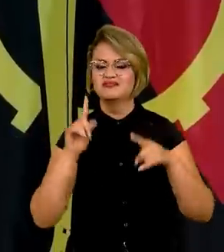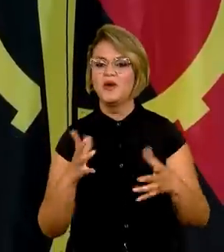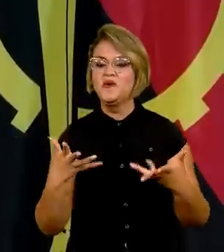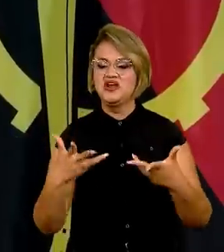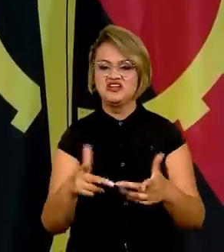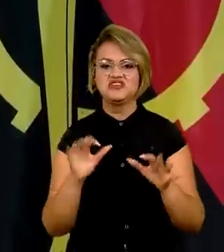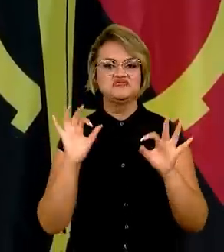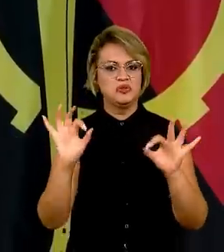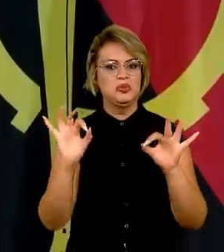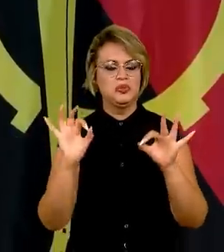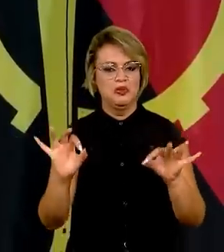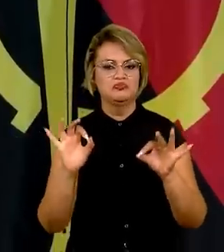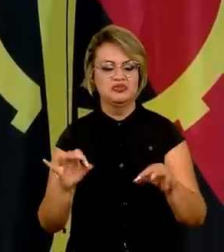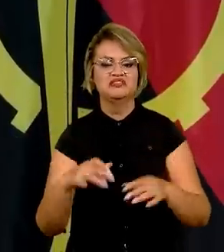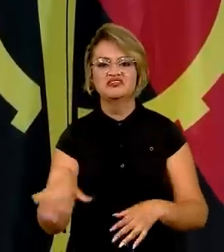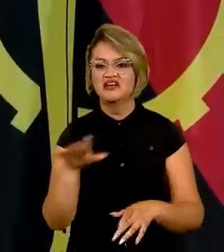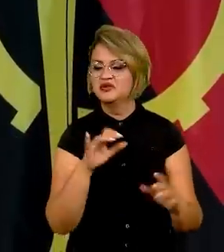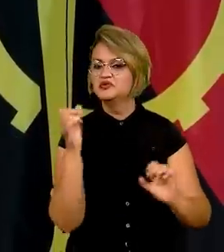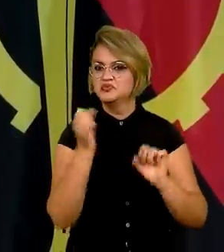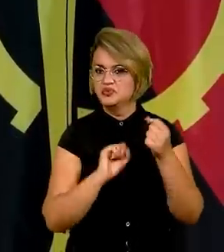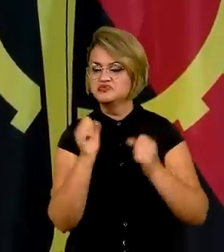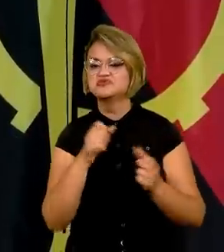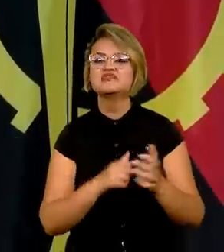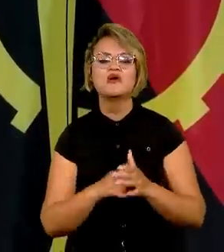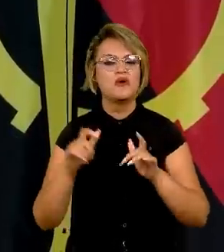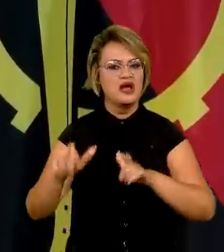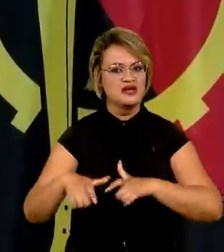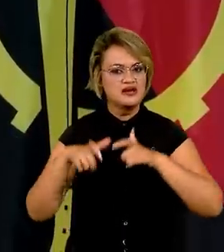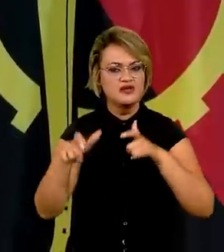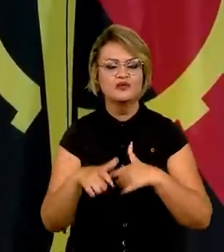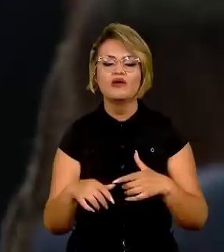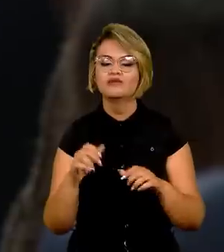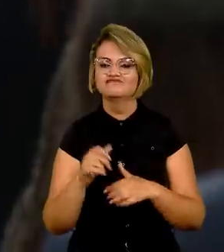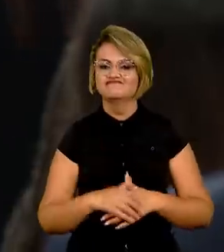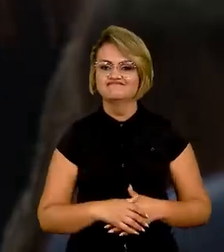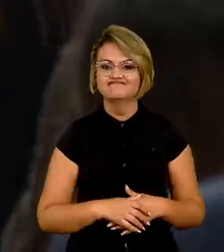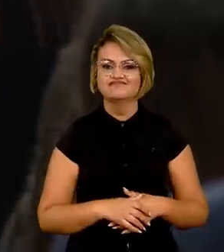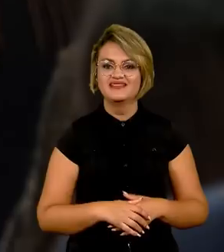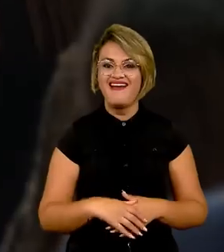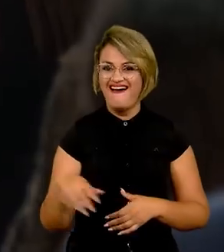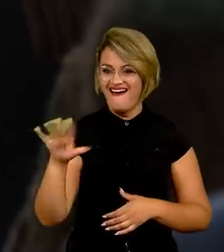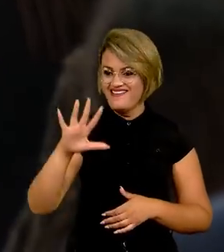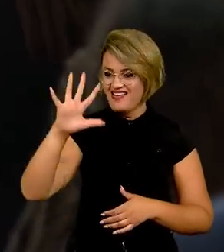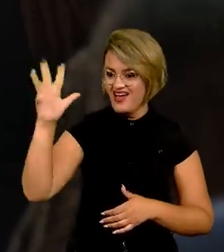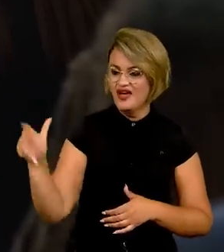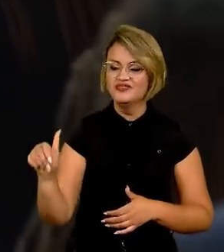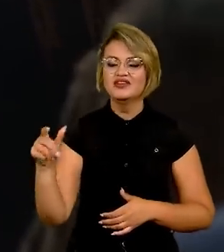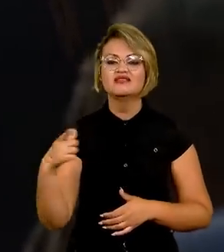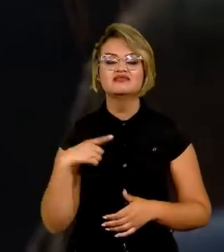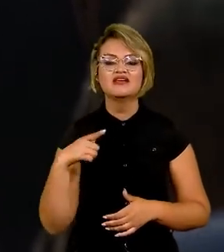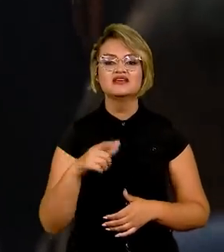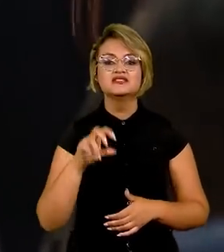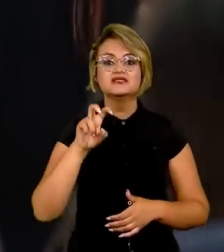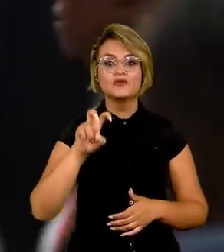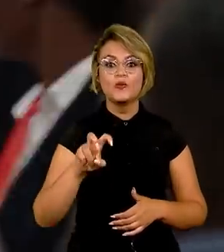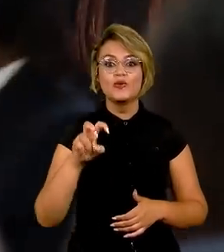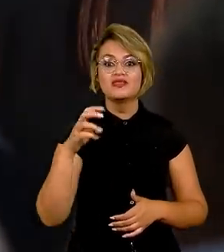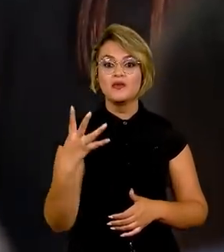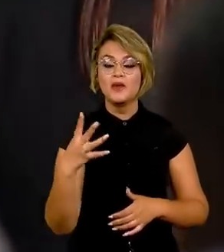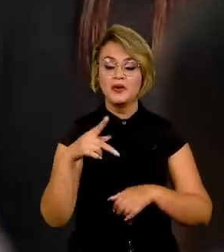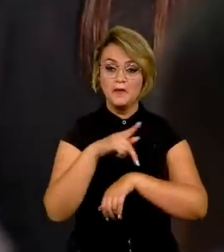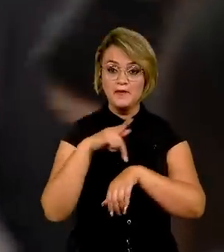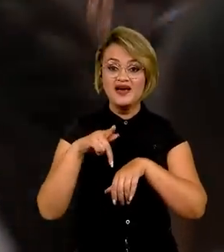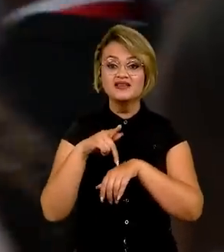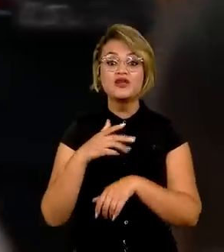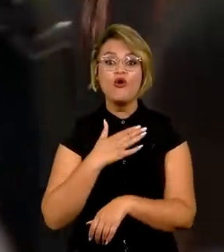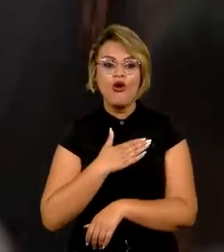extraordinário no setor produtivo, seja agrícola ou seja da própria indústria. O continente africano tem 54 países que